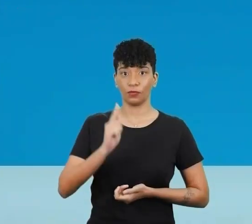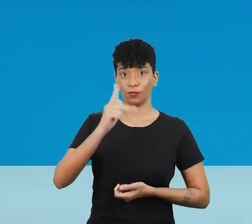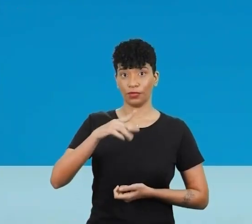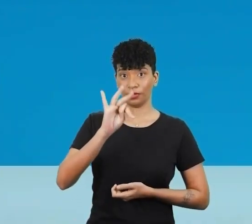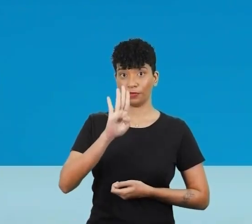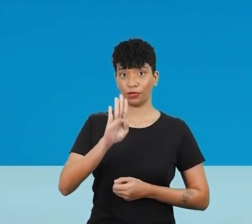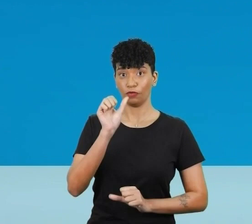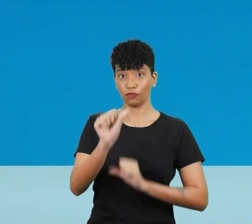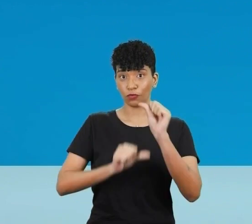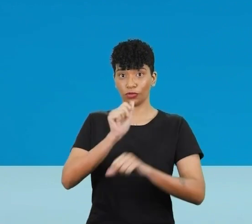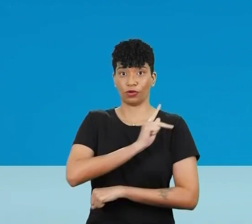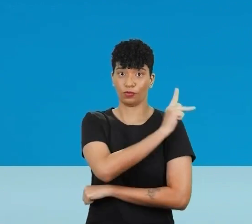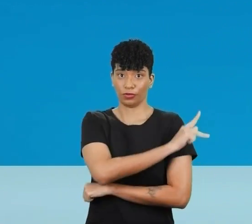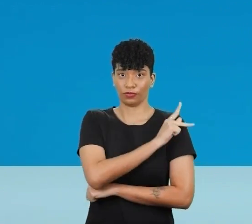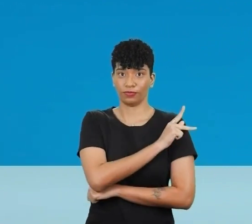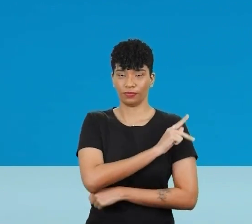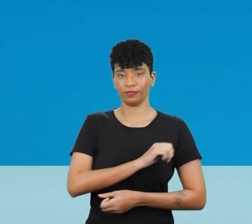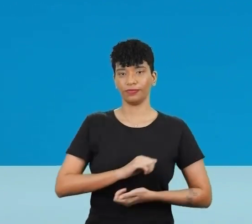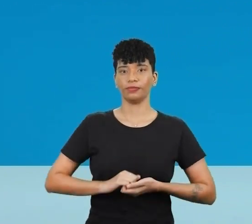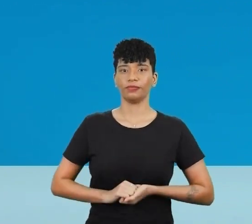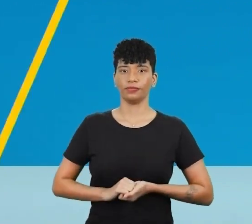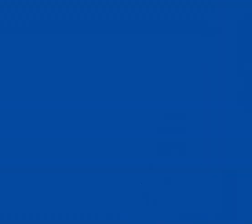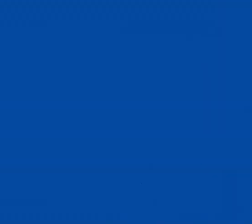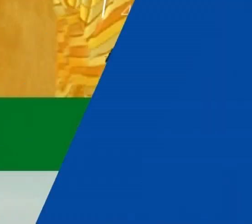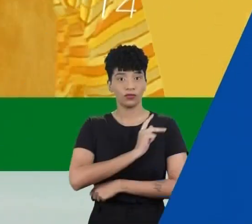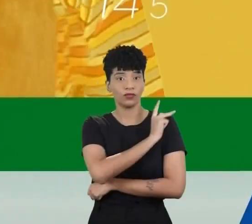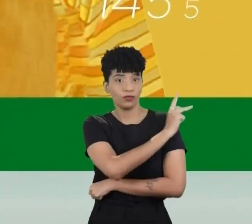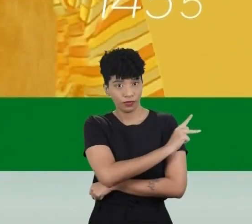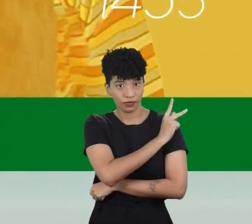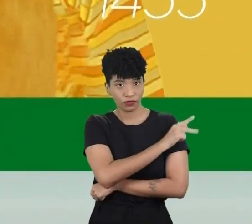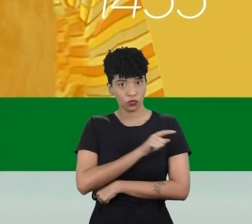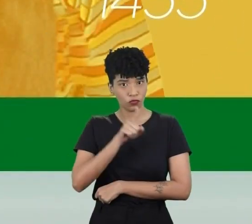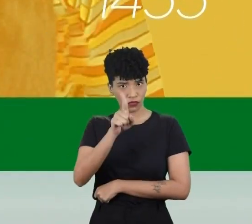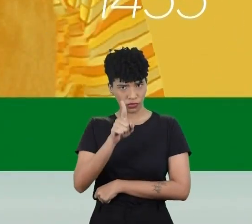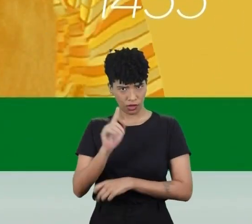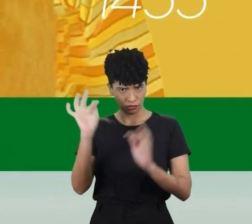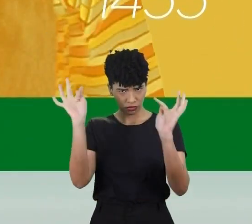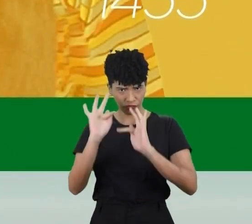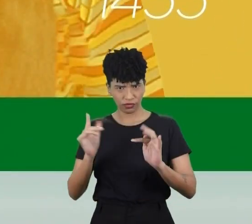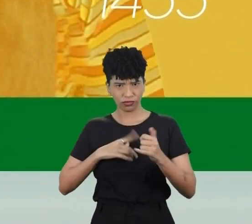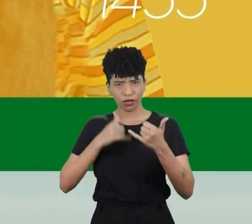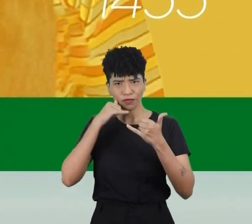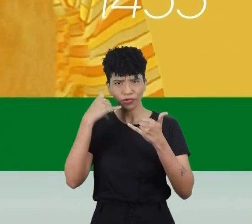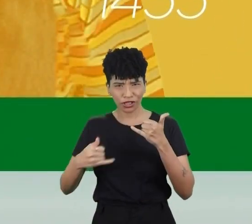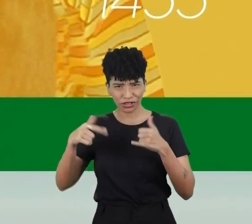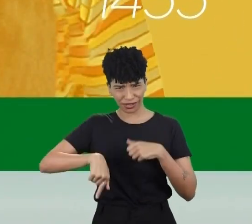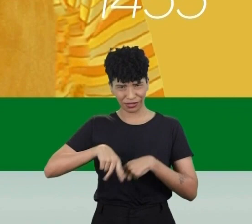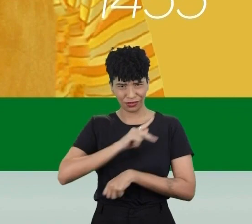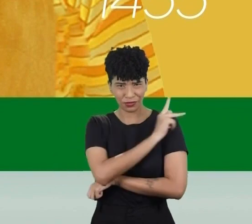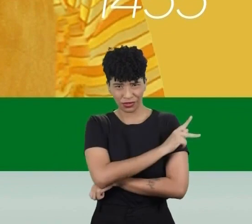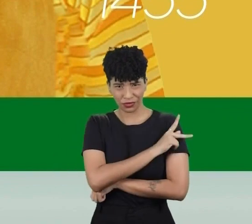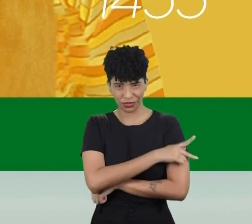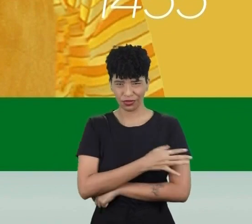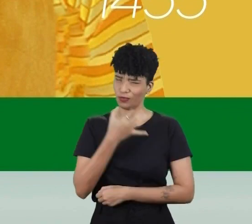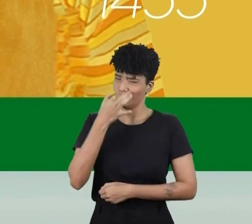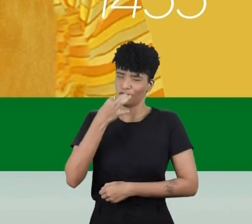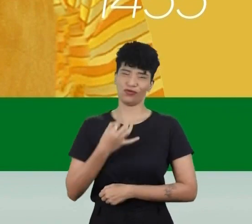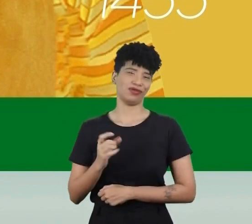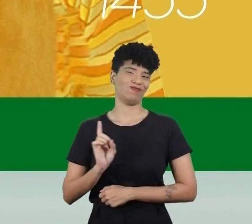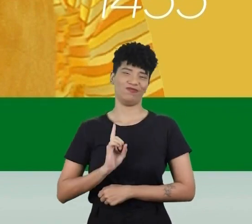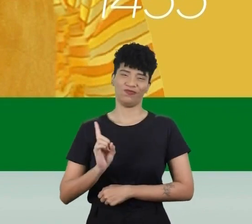Com o PTB, vamos mudar o Piauí. Sou o Valdivino Fofão, candidato a deputado federal, com o número